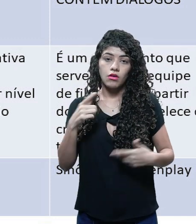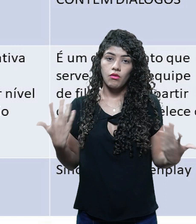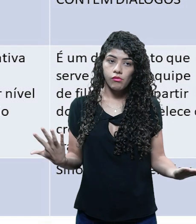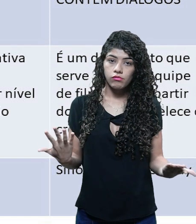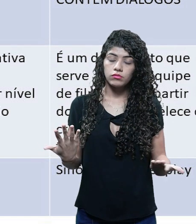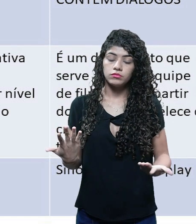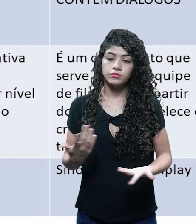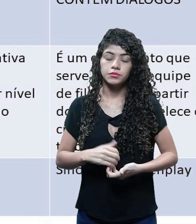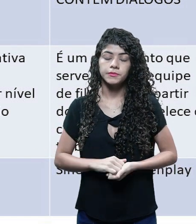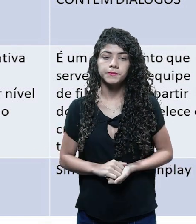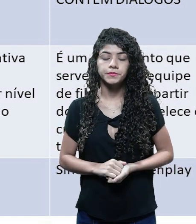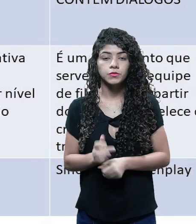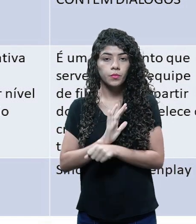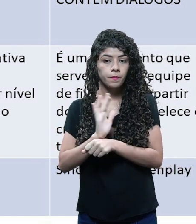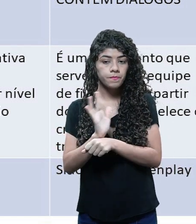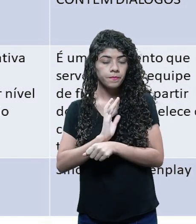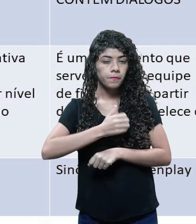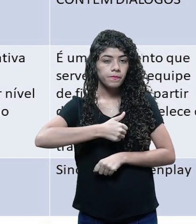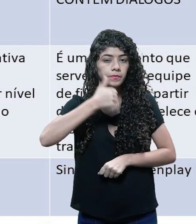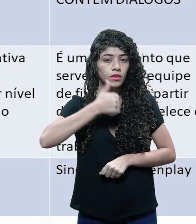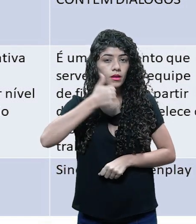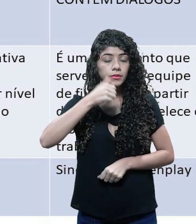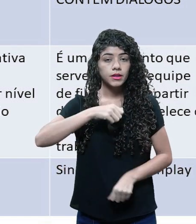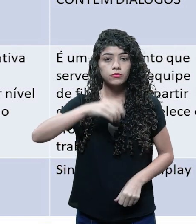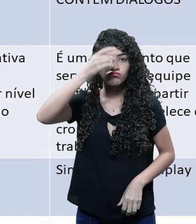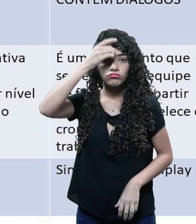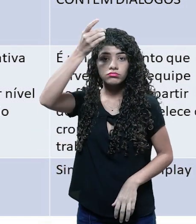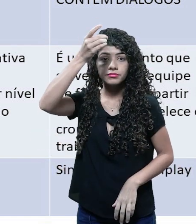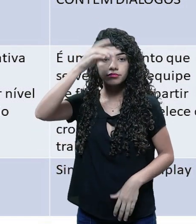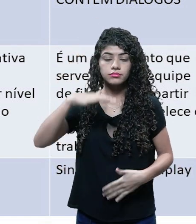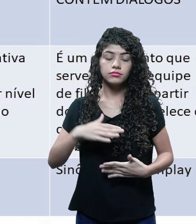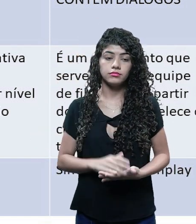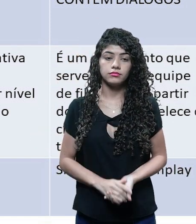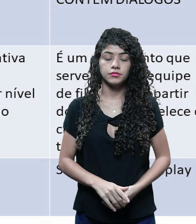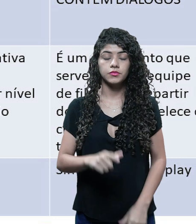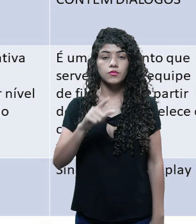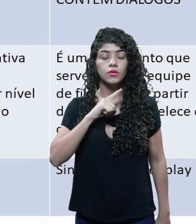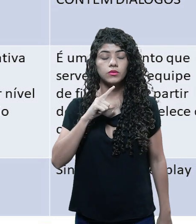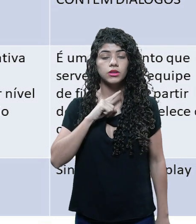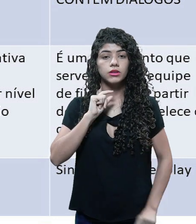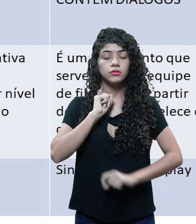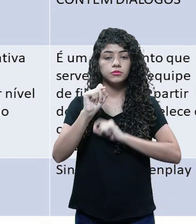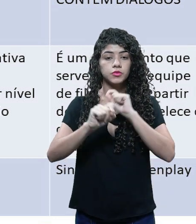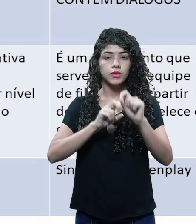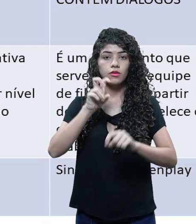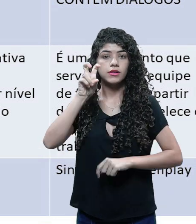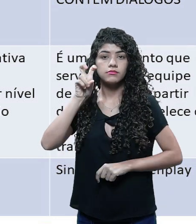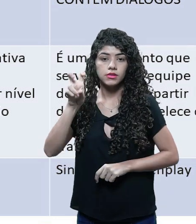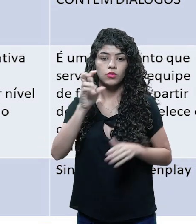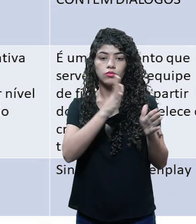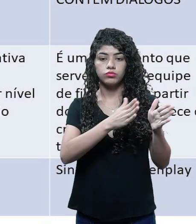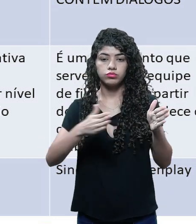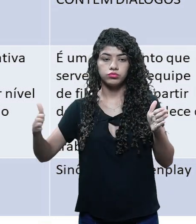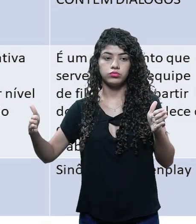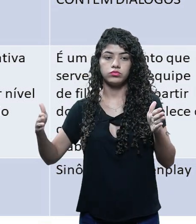esse filme, certo? Então, primeiro, a ideia. Então, aqui nós temos as cinco